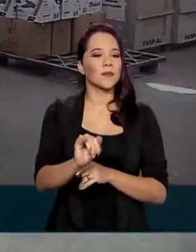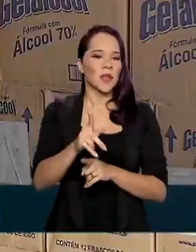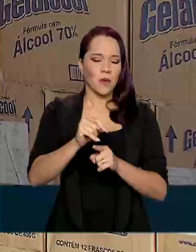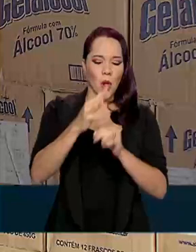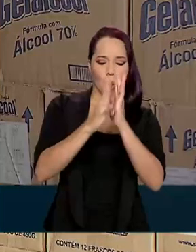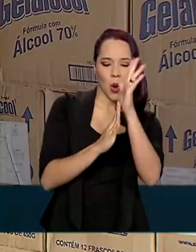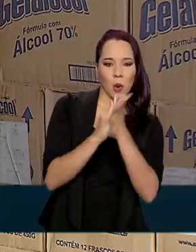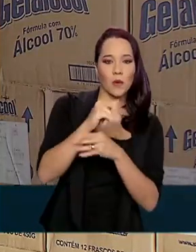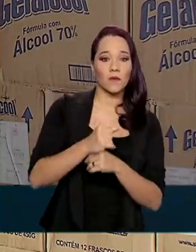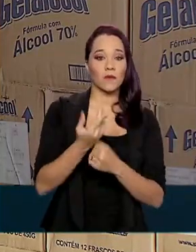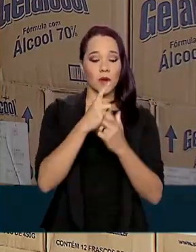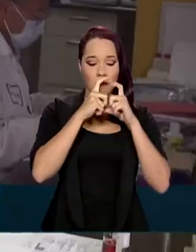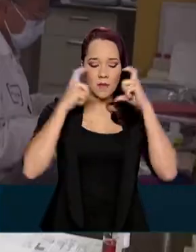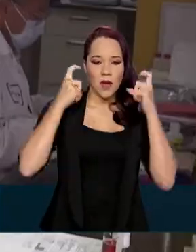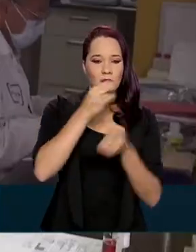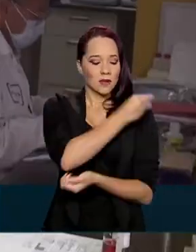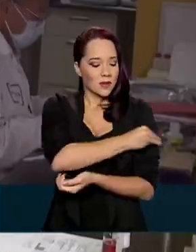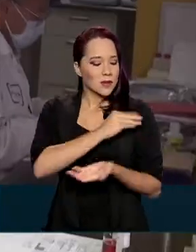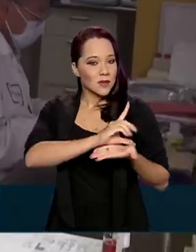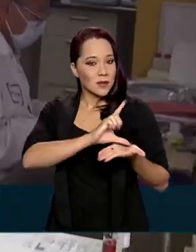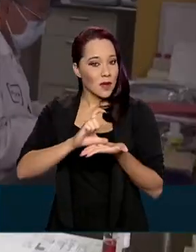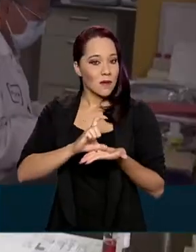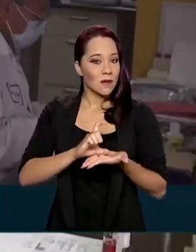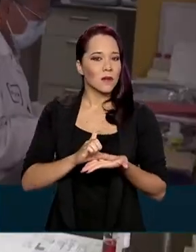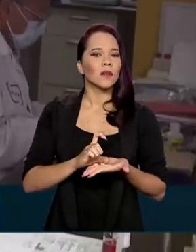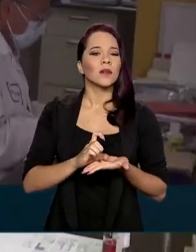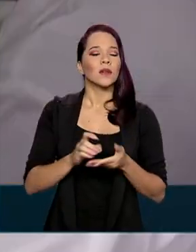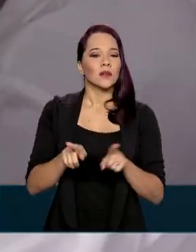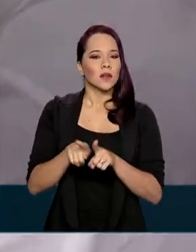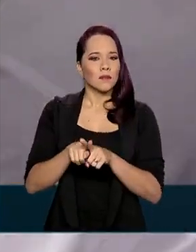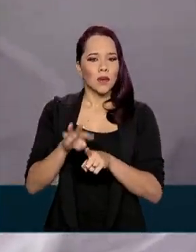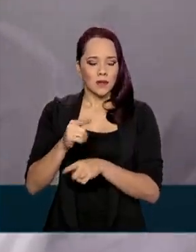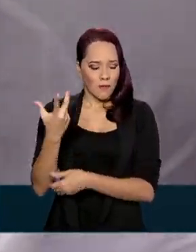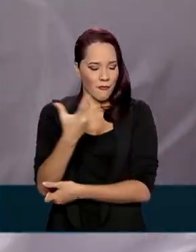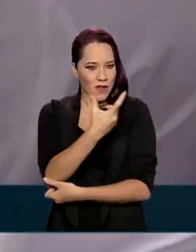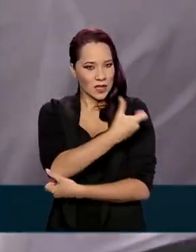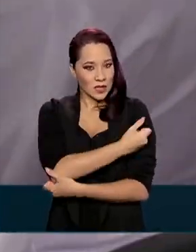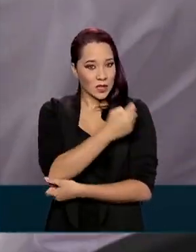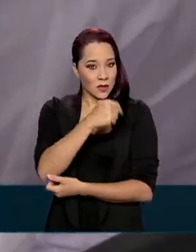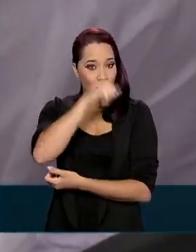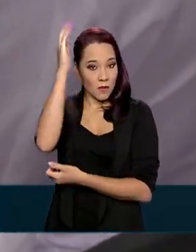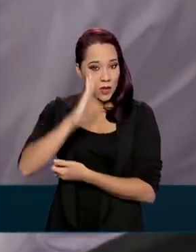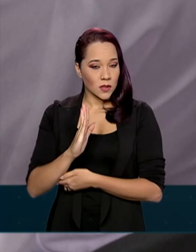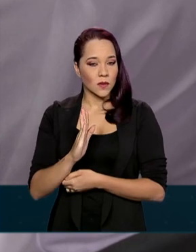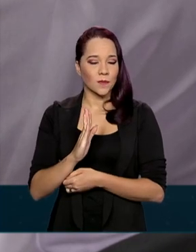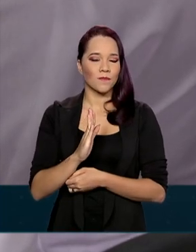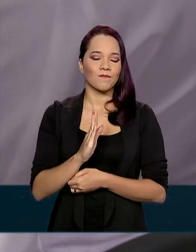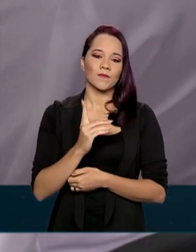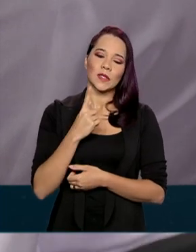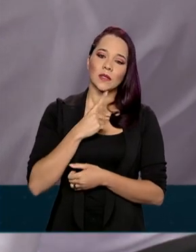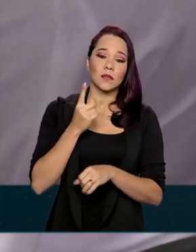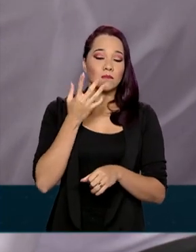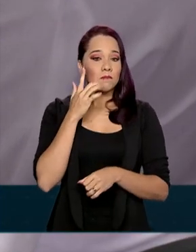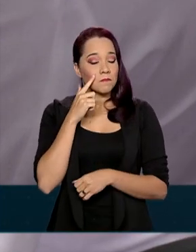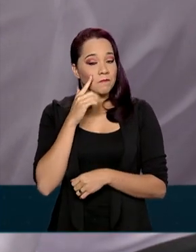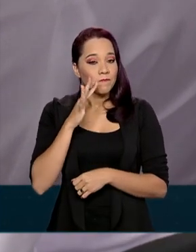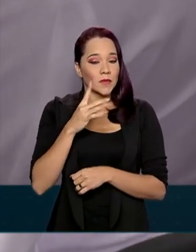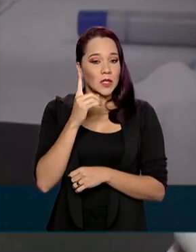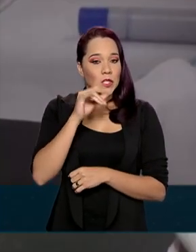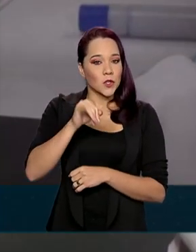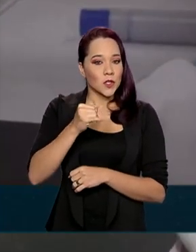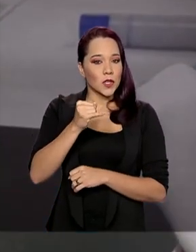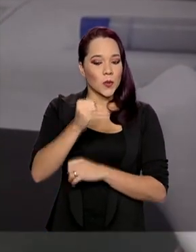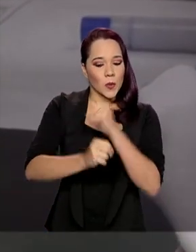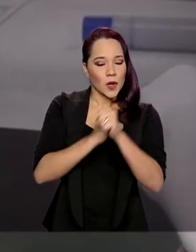como luvas, máscaras e álcool. Sobre a disponibilização da vacina aqui no Brasil, a previsão é de que em janeiro de